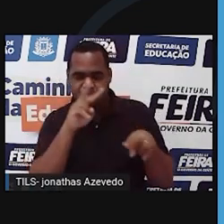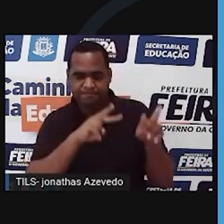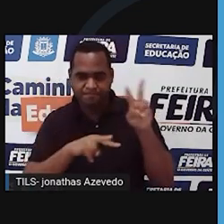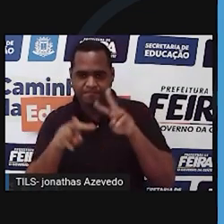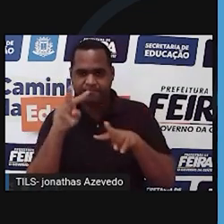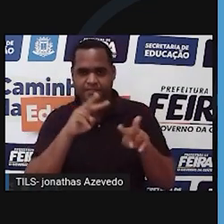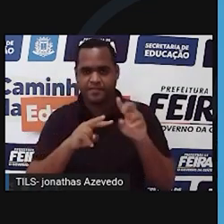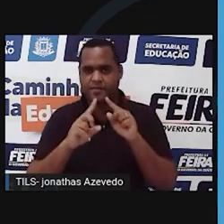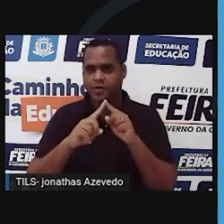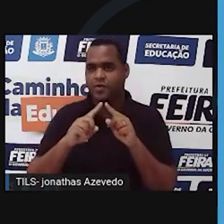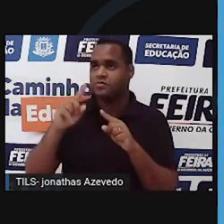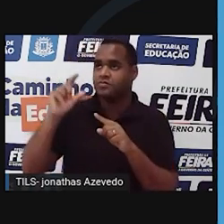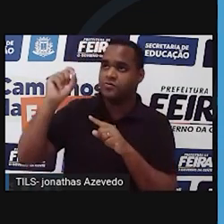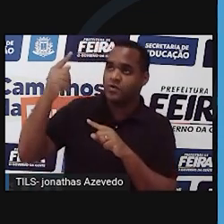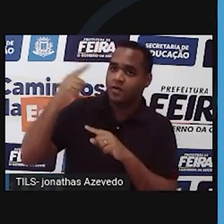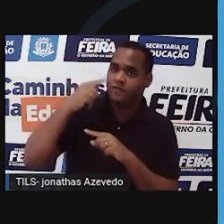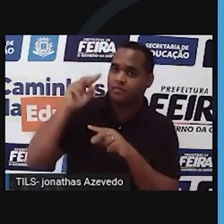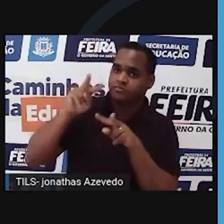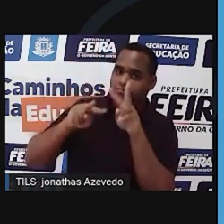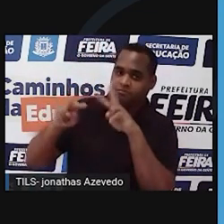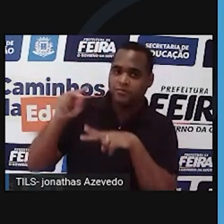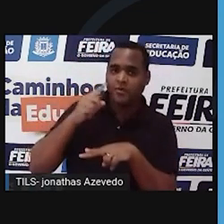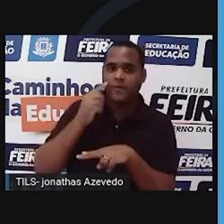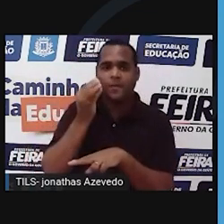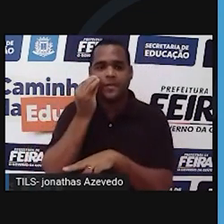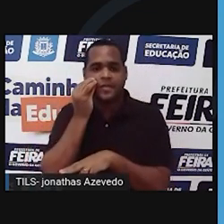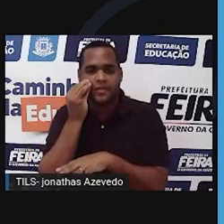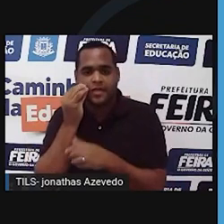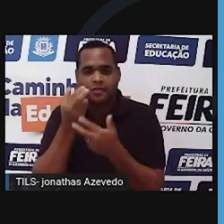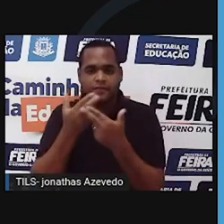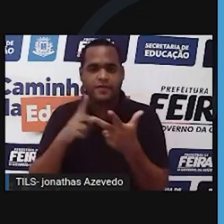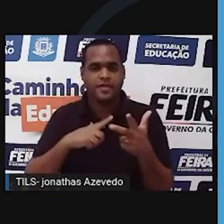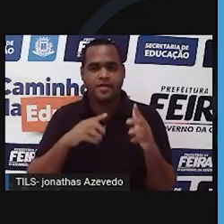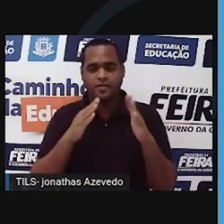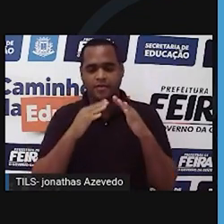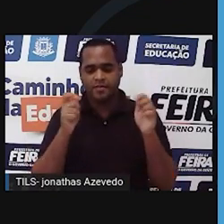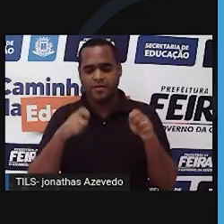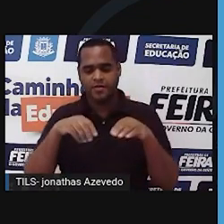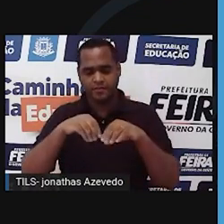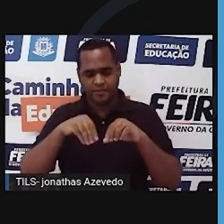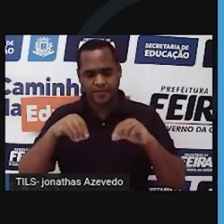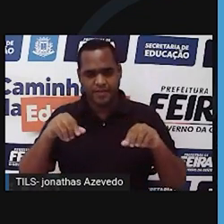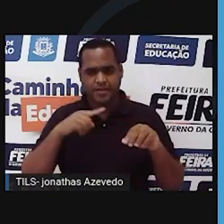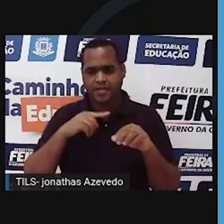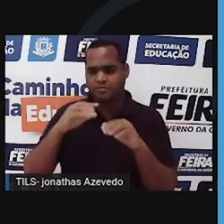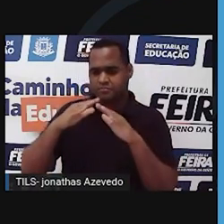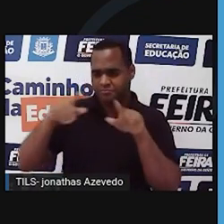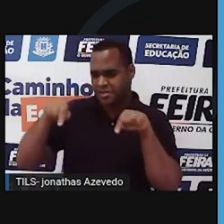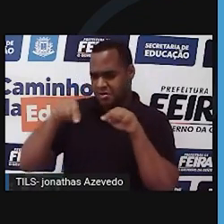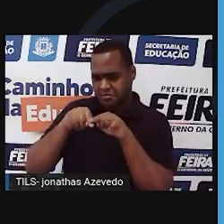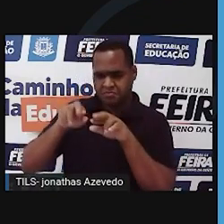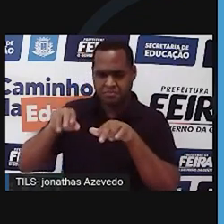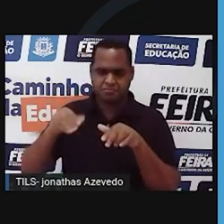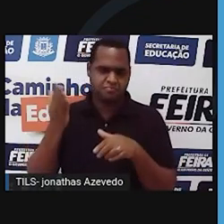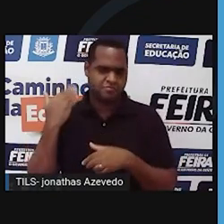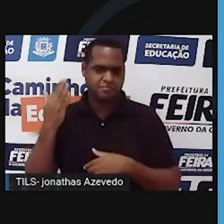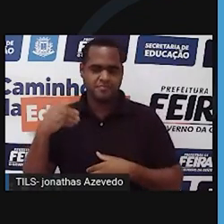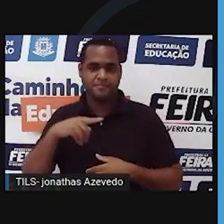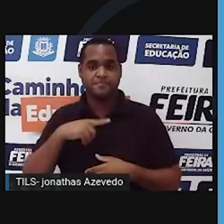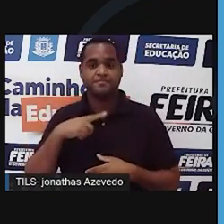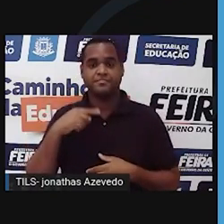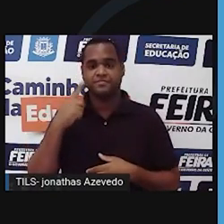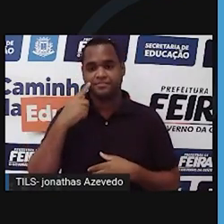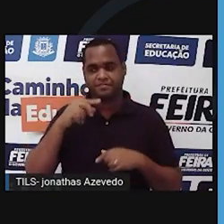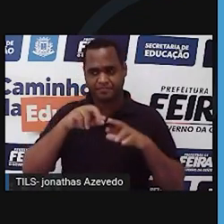observação solar, ou experimentação, quando são coisas que a gente pode fazer na terra, ou laboratório, nas casas deles, naquela época. Essas coisas